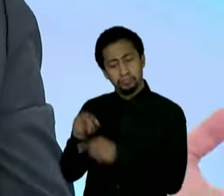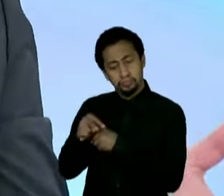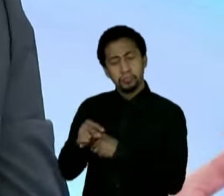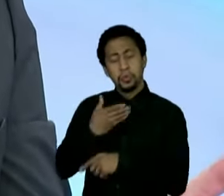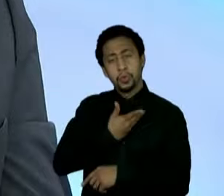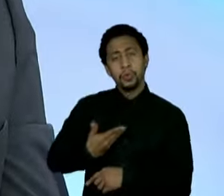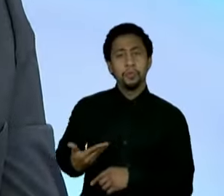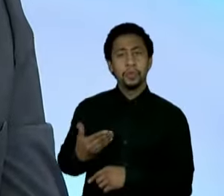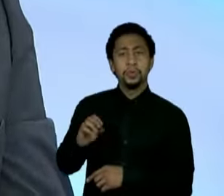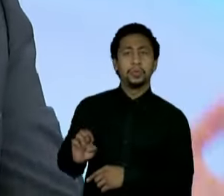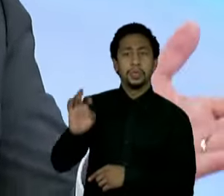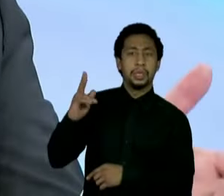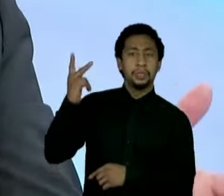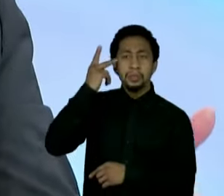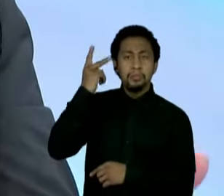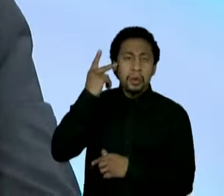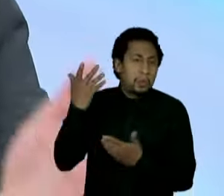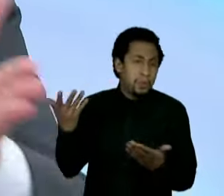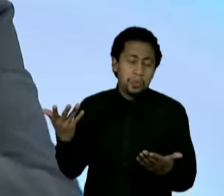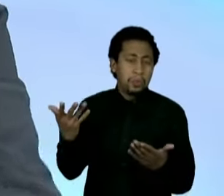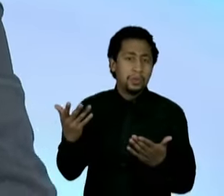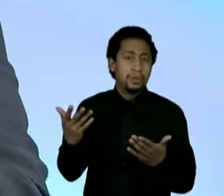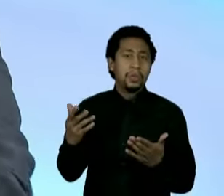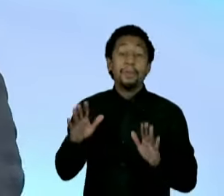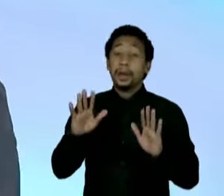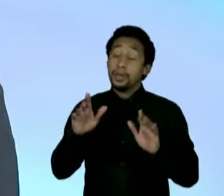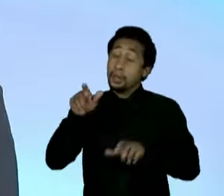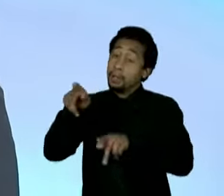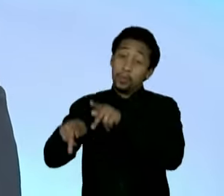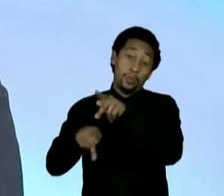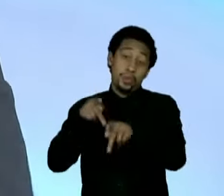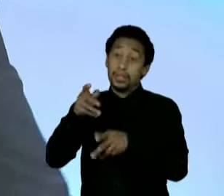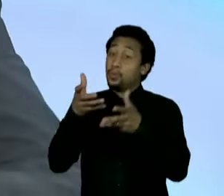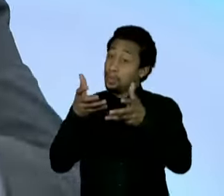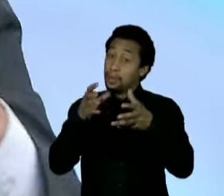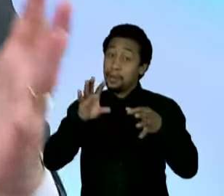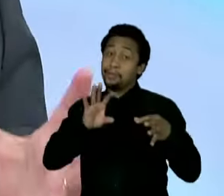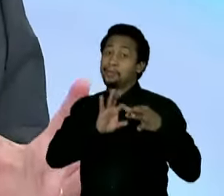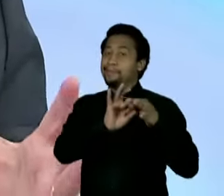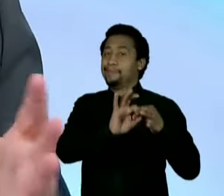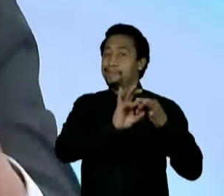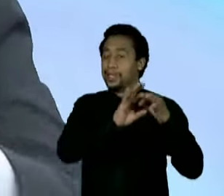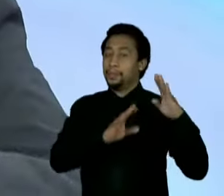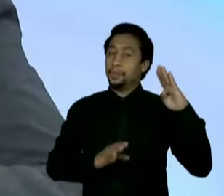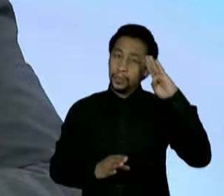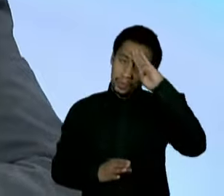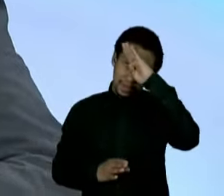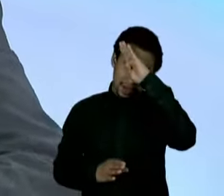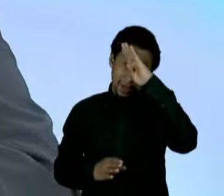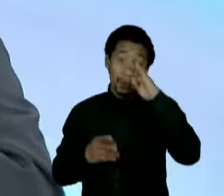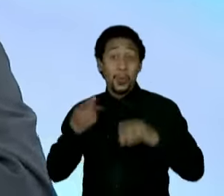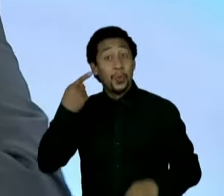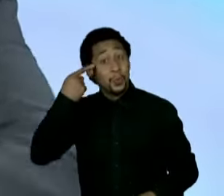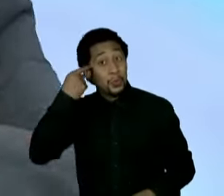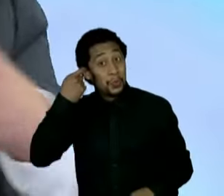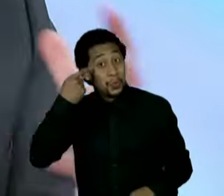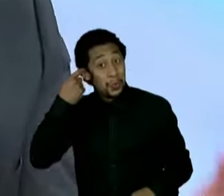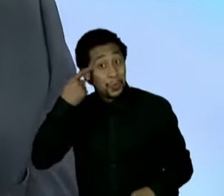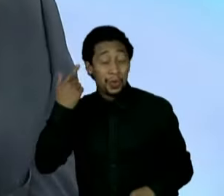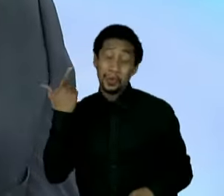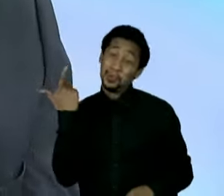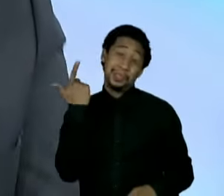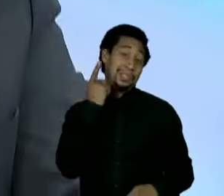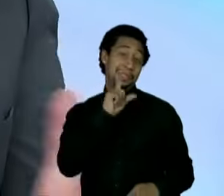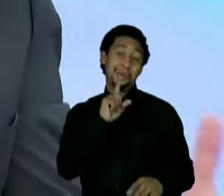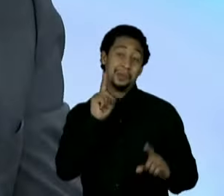A população entendeu que era melhor ter um candidato mais ligado ao Bolsonaro. Nitidamente, o Dória foi eleito na puxada